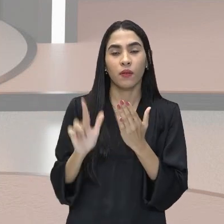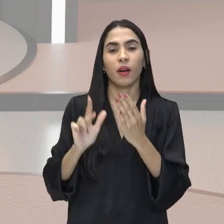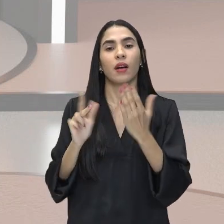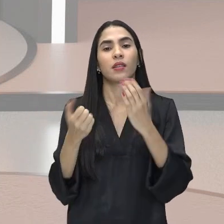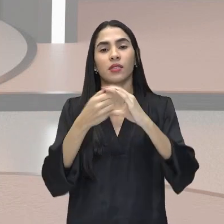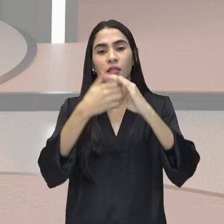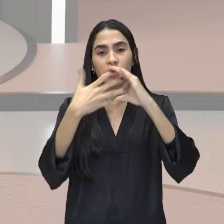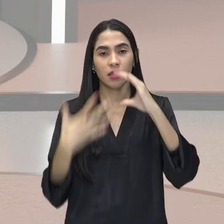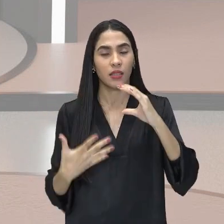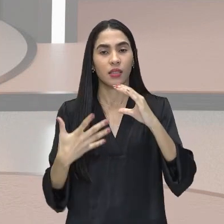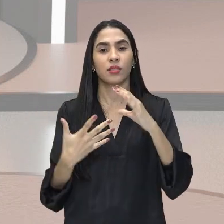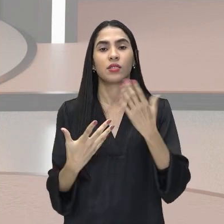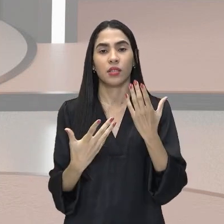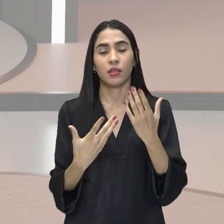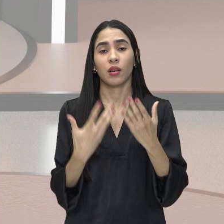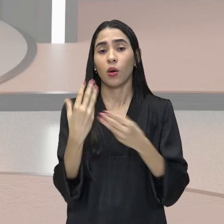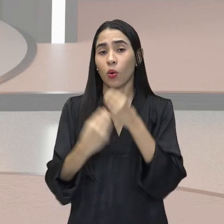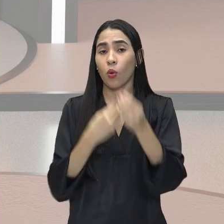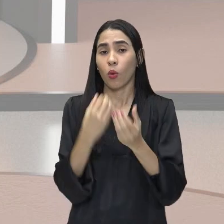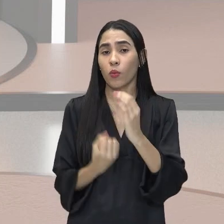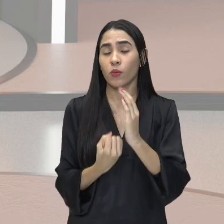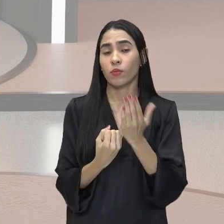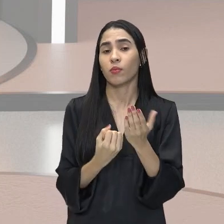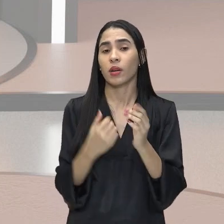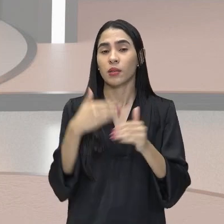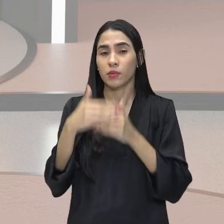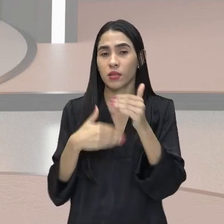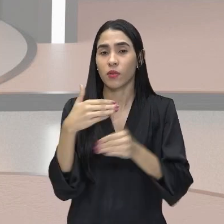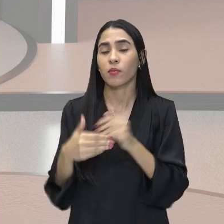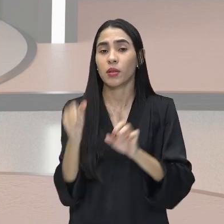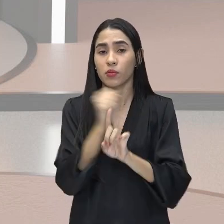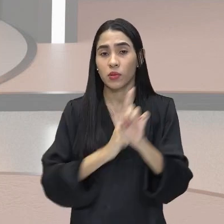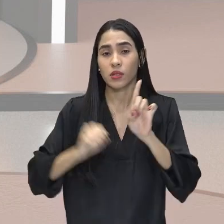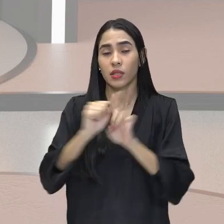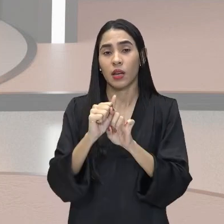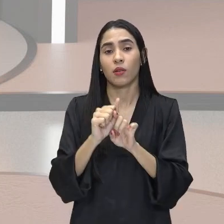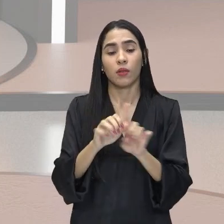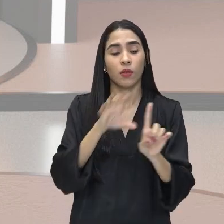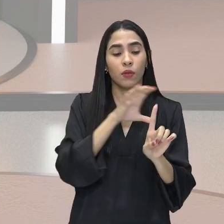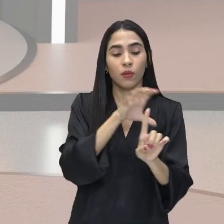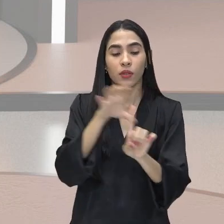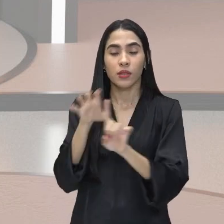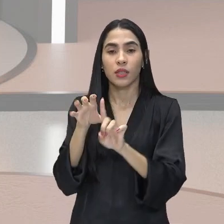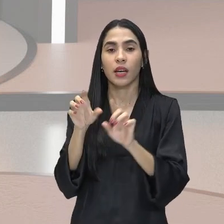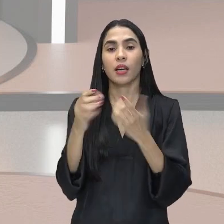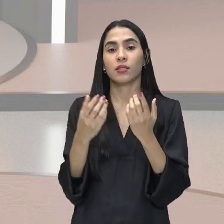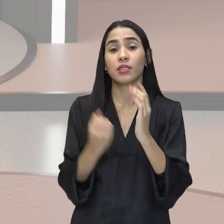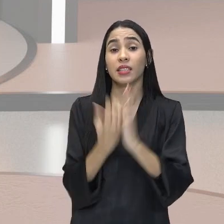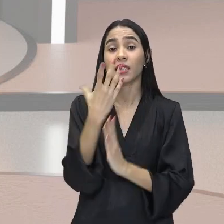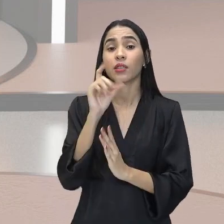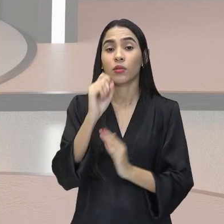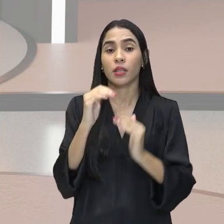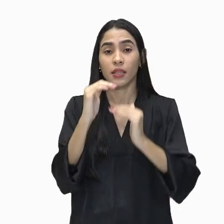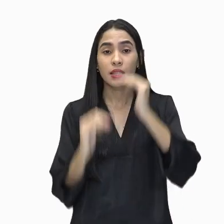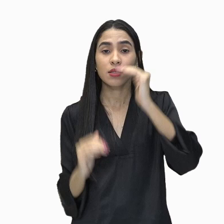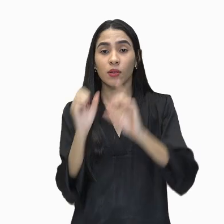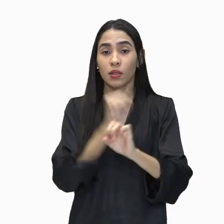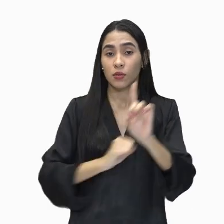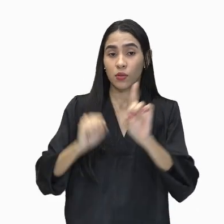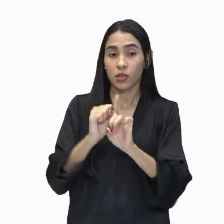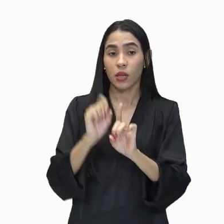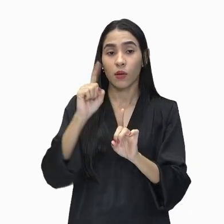nossa formação social que foram influenciados e que geraram a desigualdade social. É um